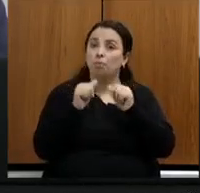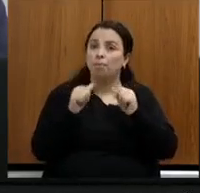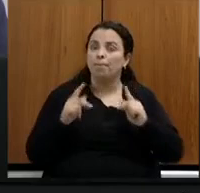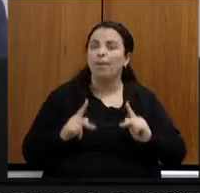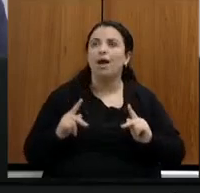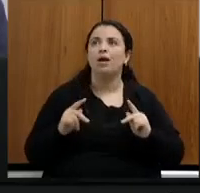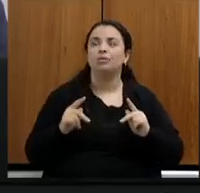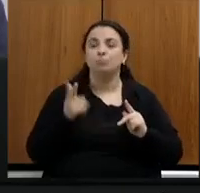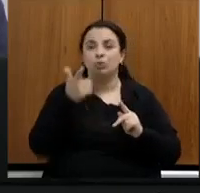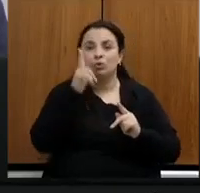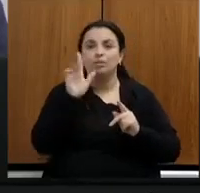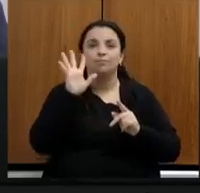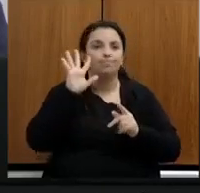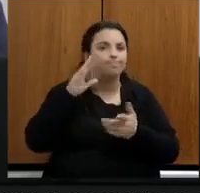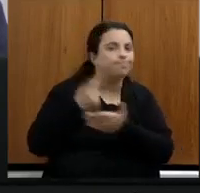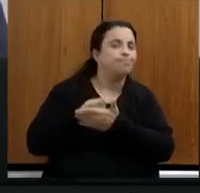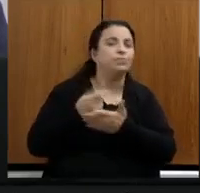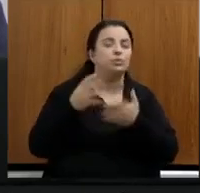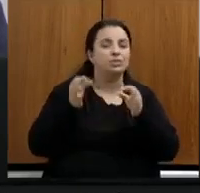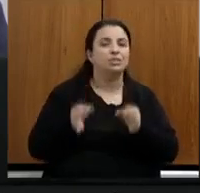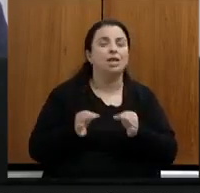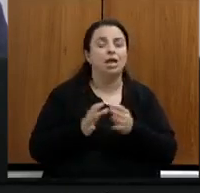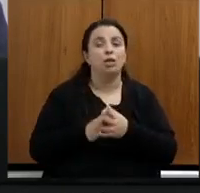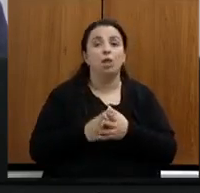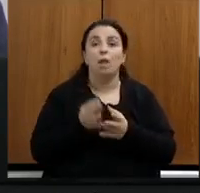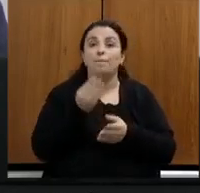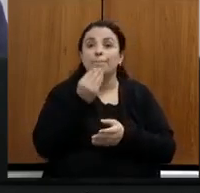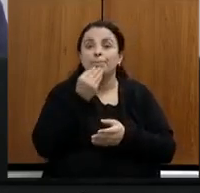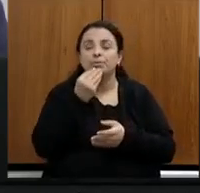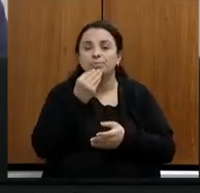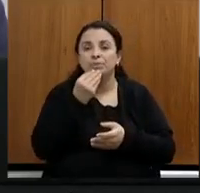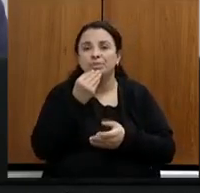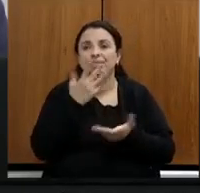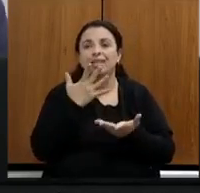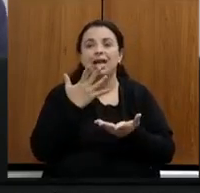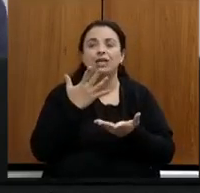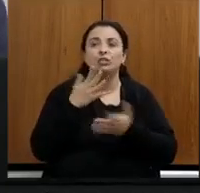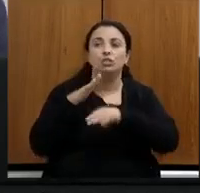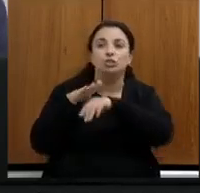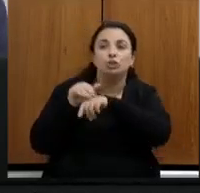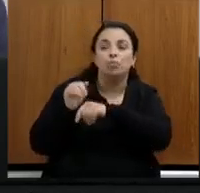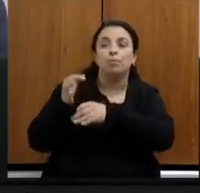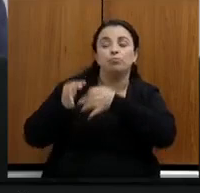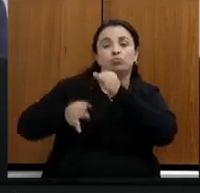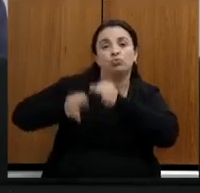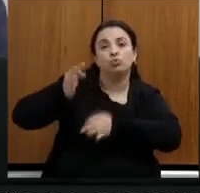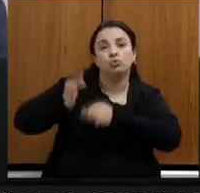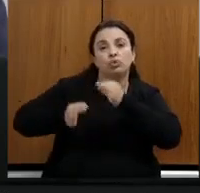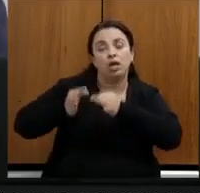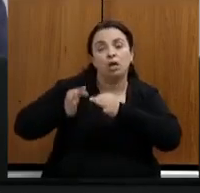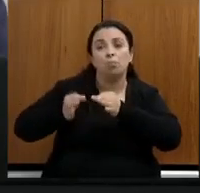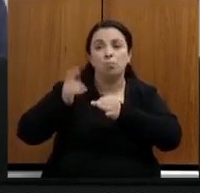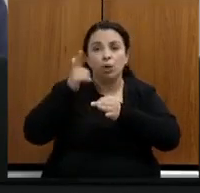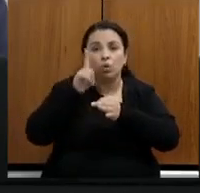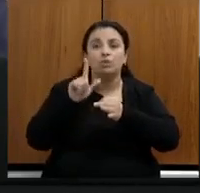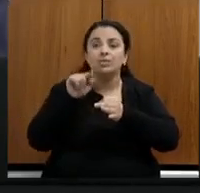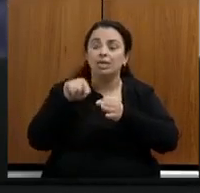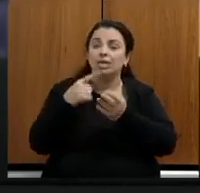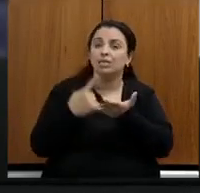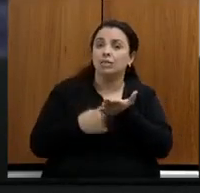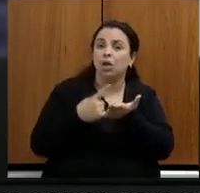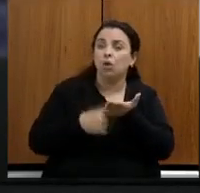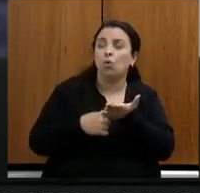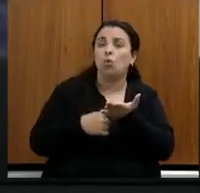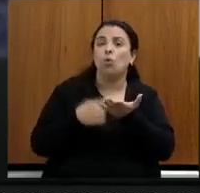a possibilidade de envolvimento do judiciário nesse acordo como um instrumento